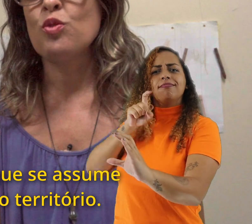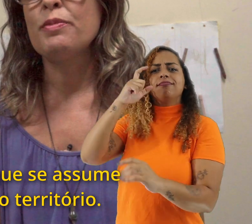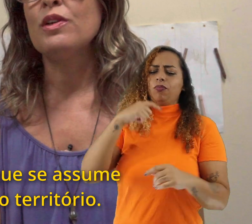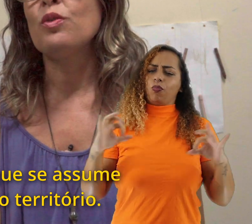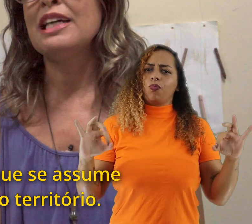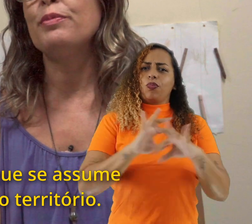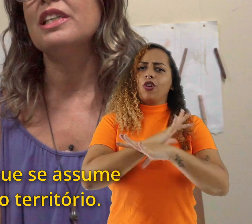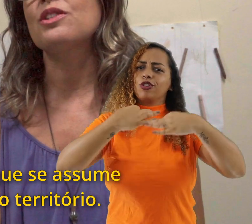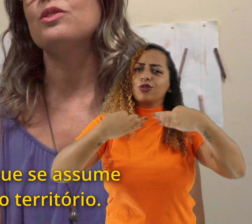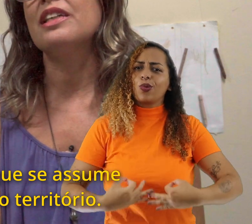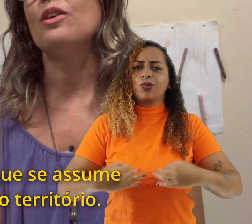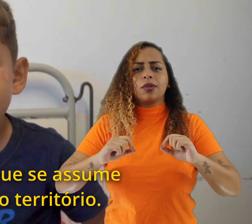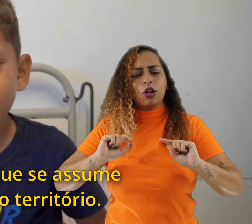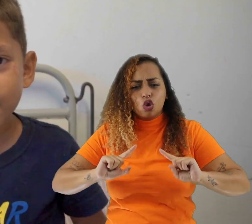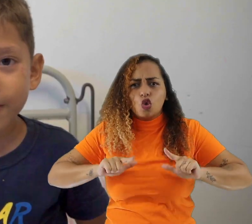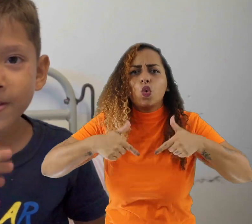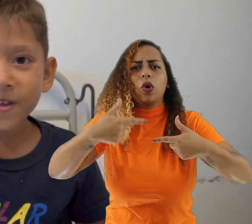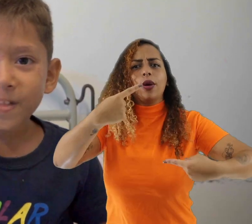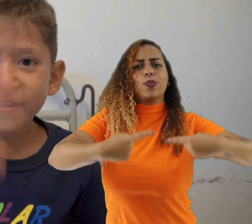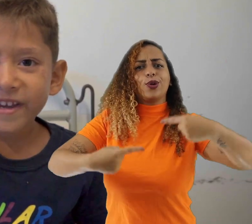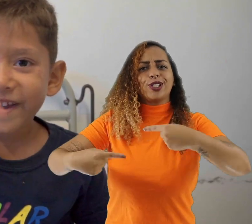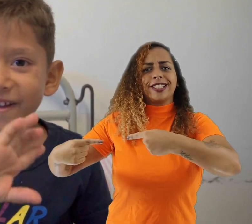que se assume enquanto ato político no território.